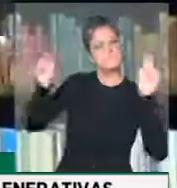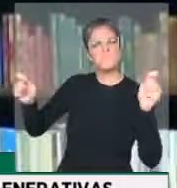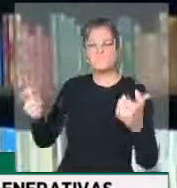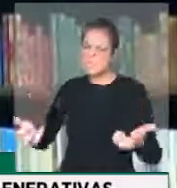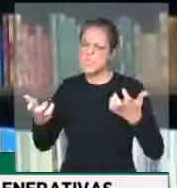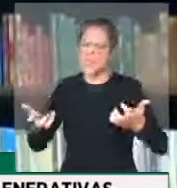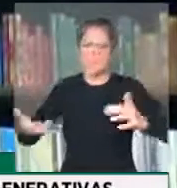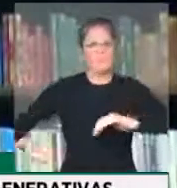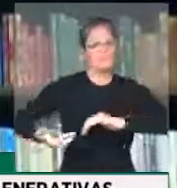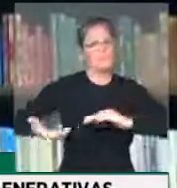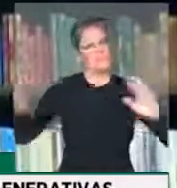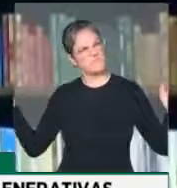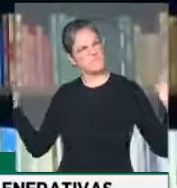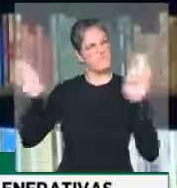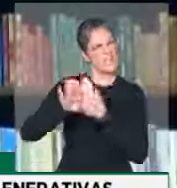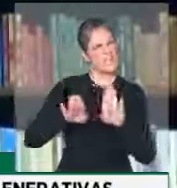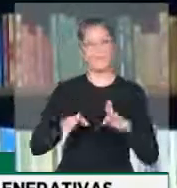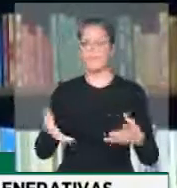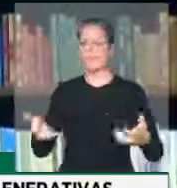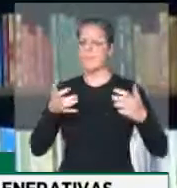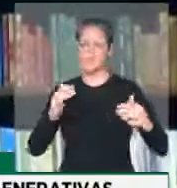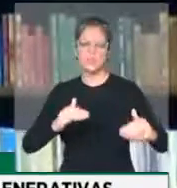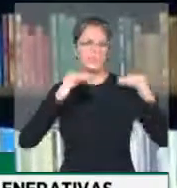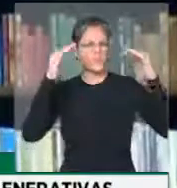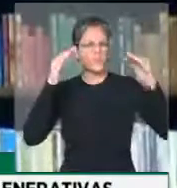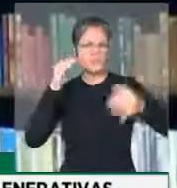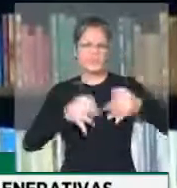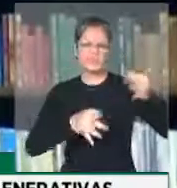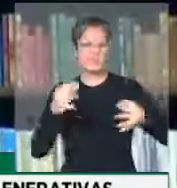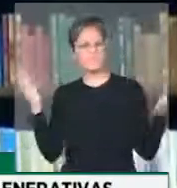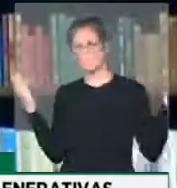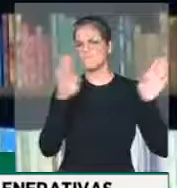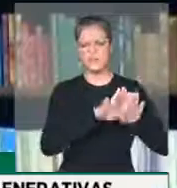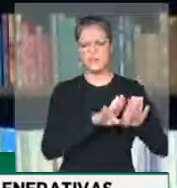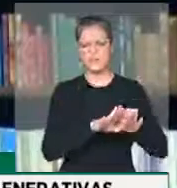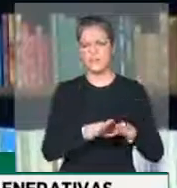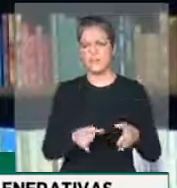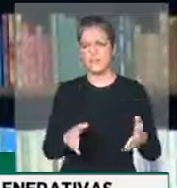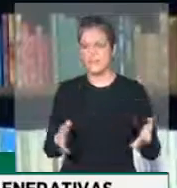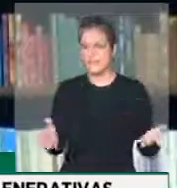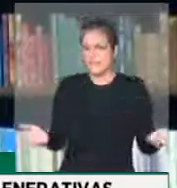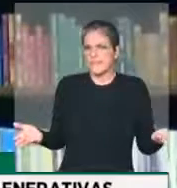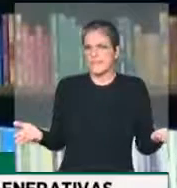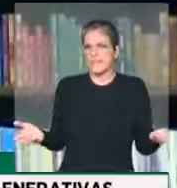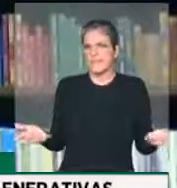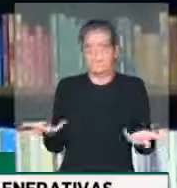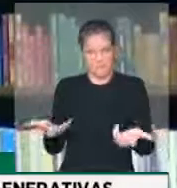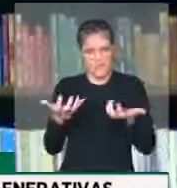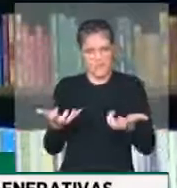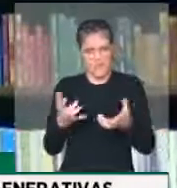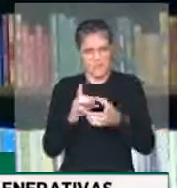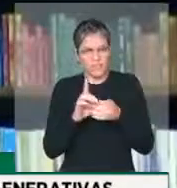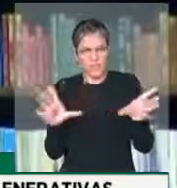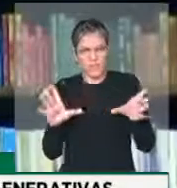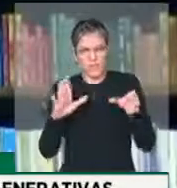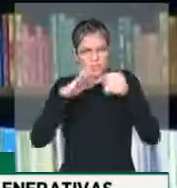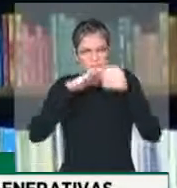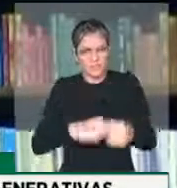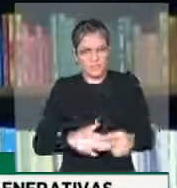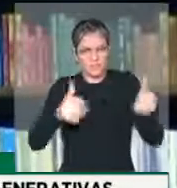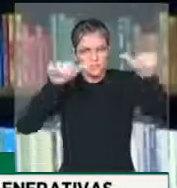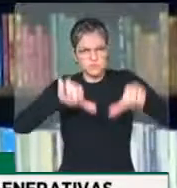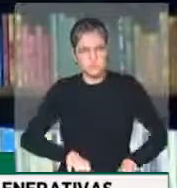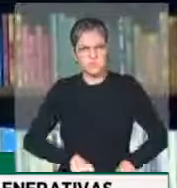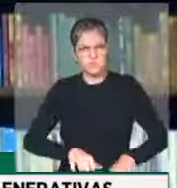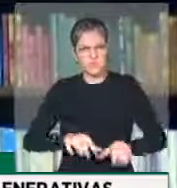defendem o fechamento do Supremo, defendem o sufocamento da democracia, defendem que se